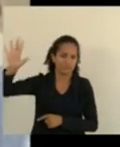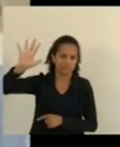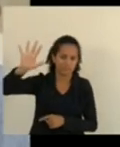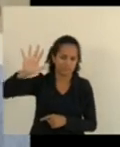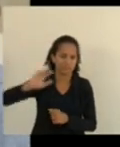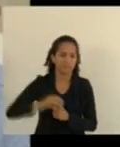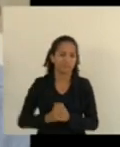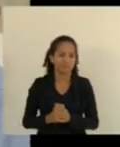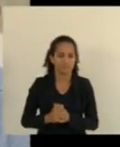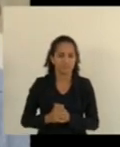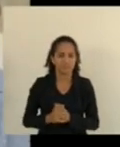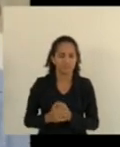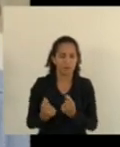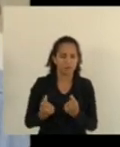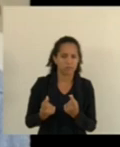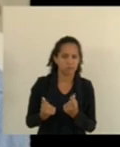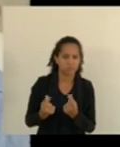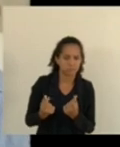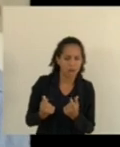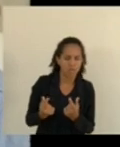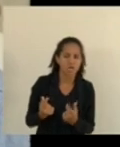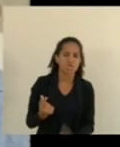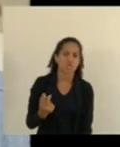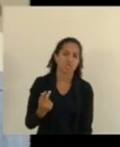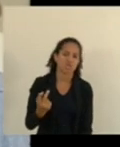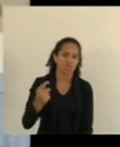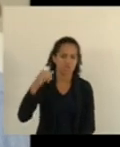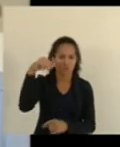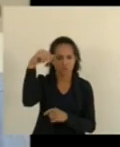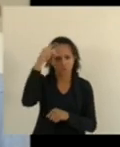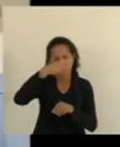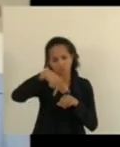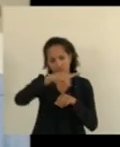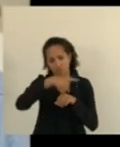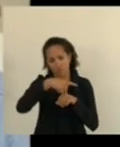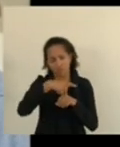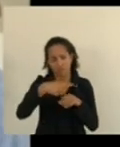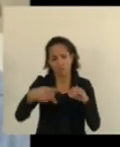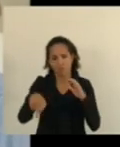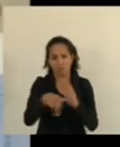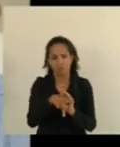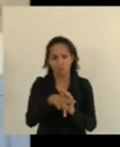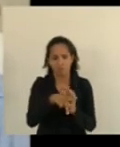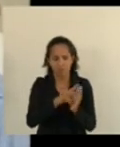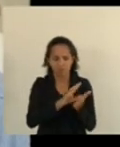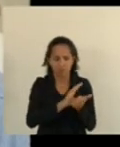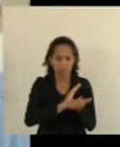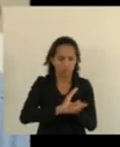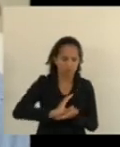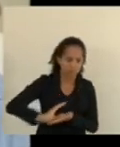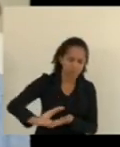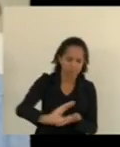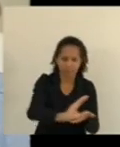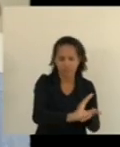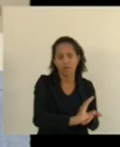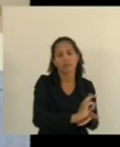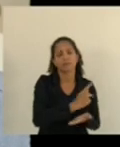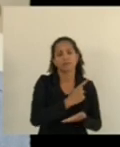todo o orçamento da união ele é contemplado com verba pessoal de deputado e senador